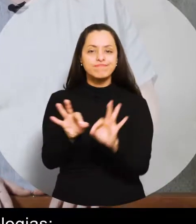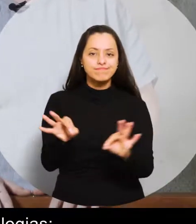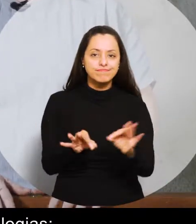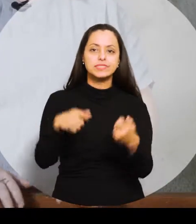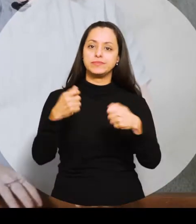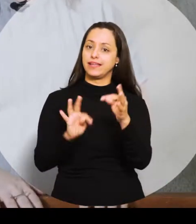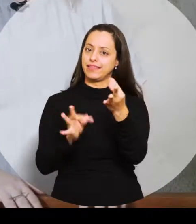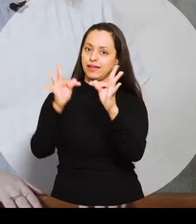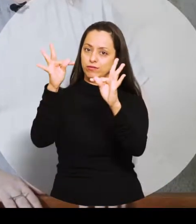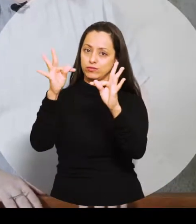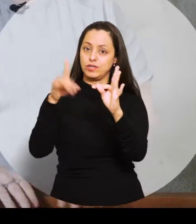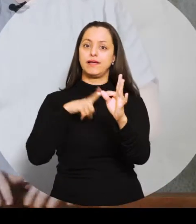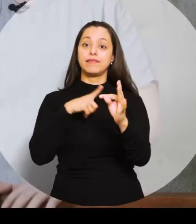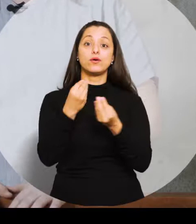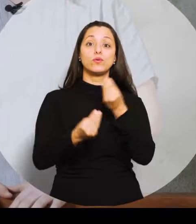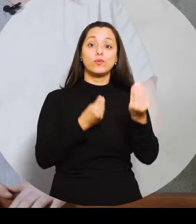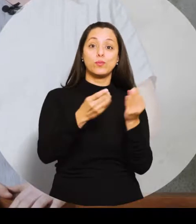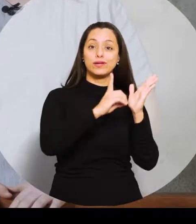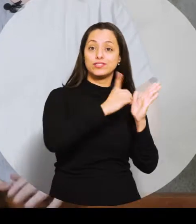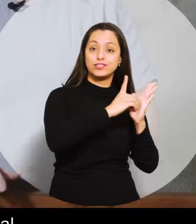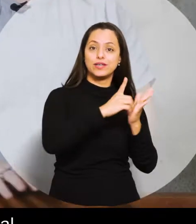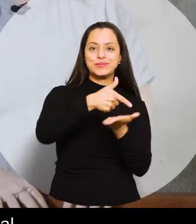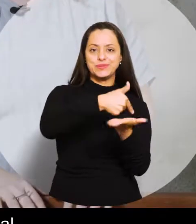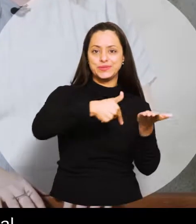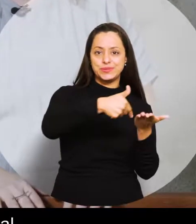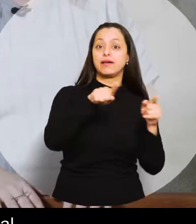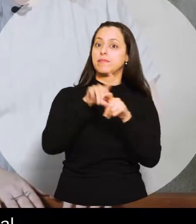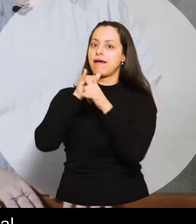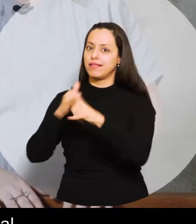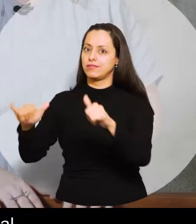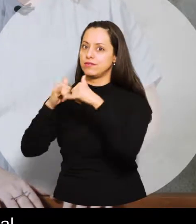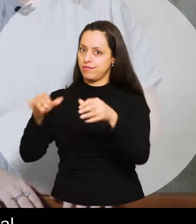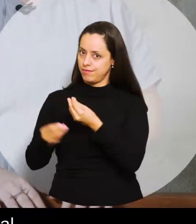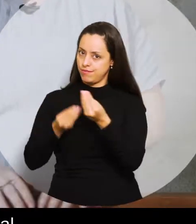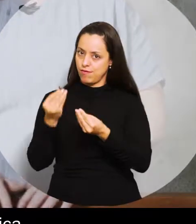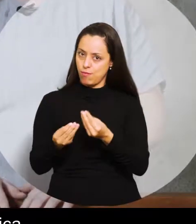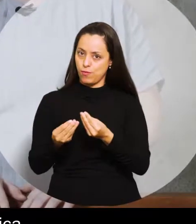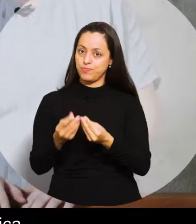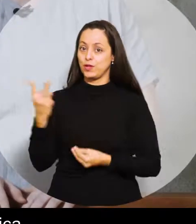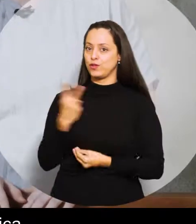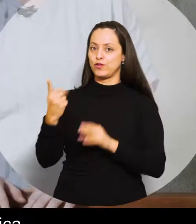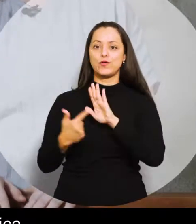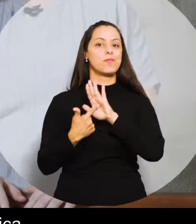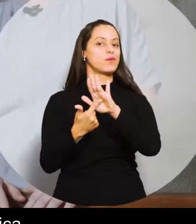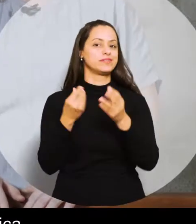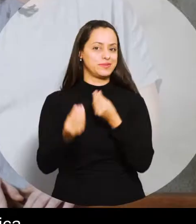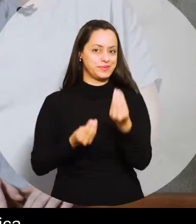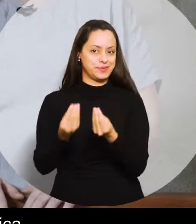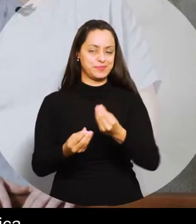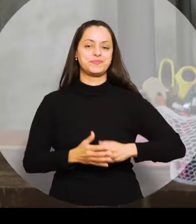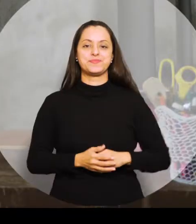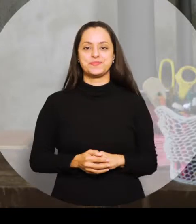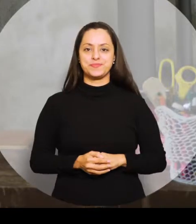duas tecnologias, a fabricação digital e a eletrônica. Eu vou mostrar como é que a gente faz a fabricação digital e o Gui vai mostrar como é a gente faz a parte